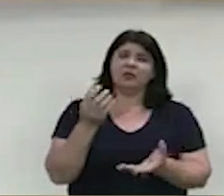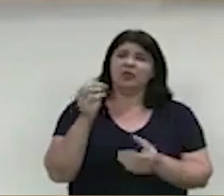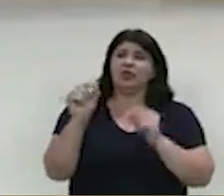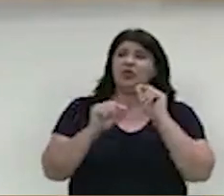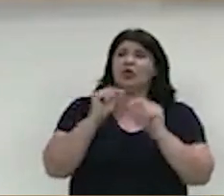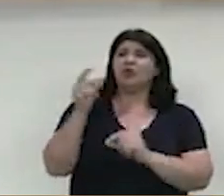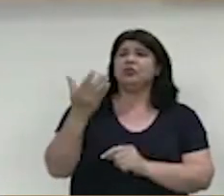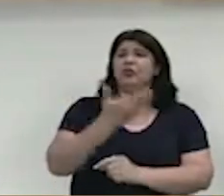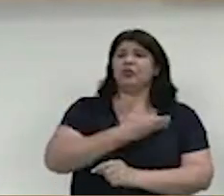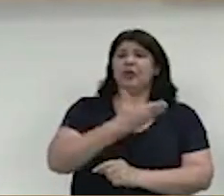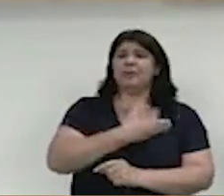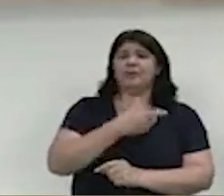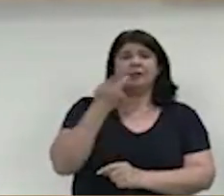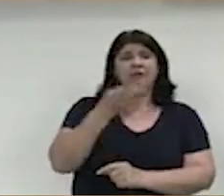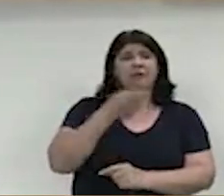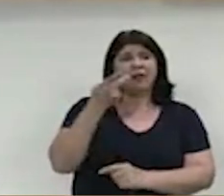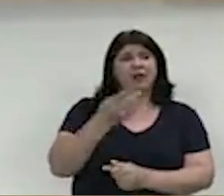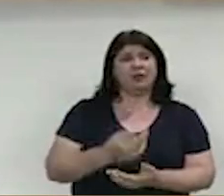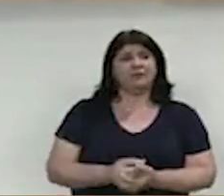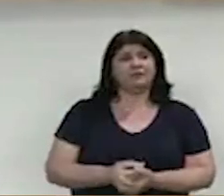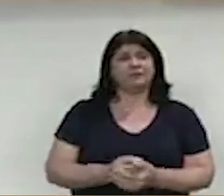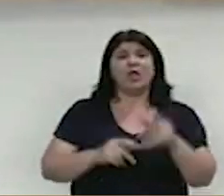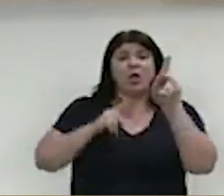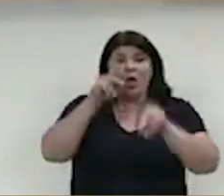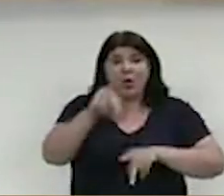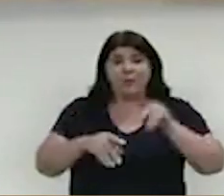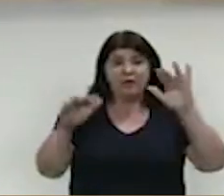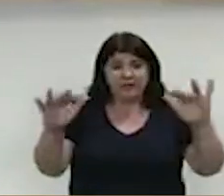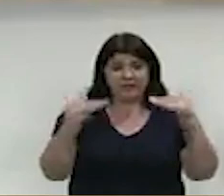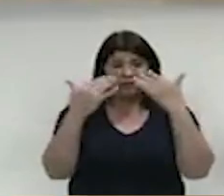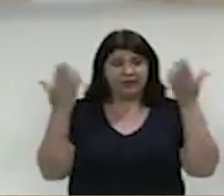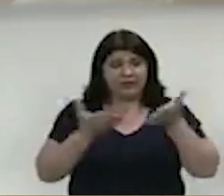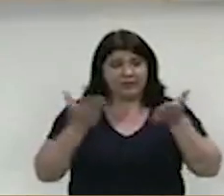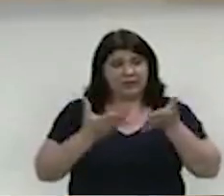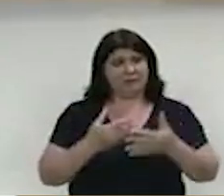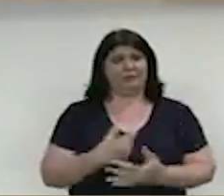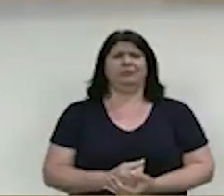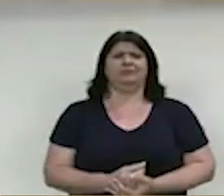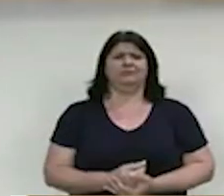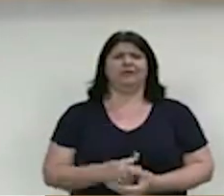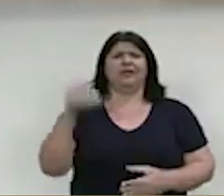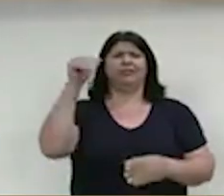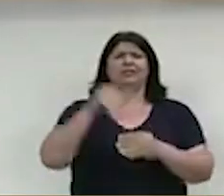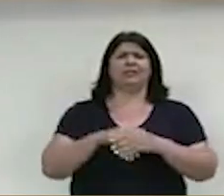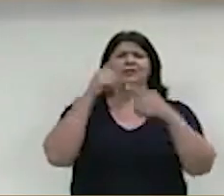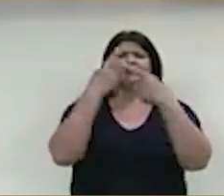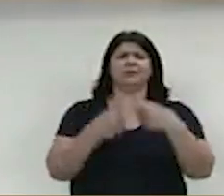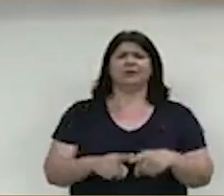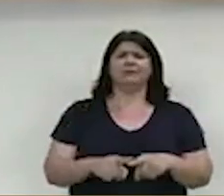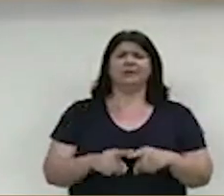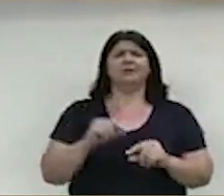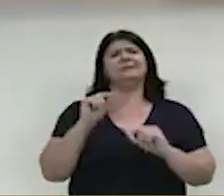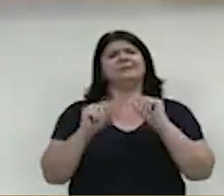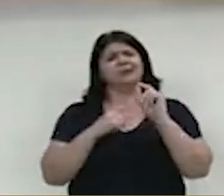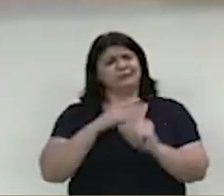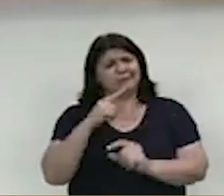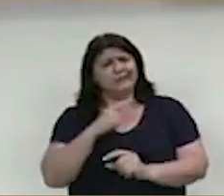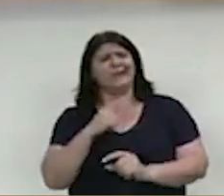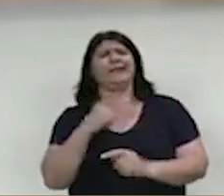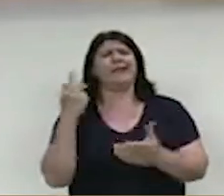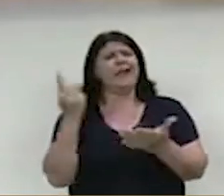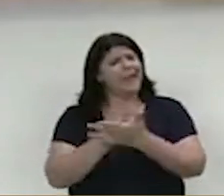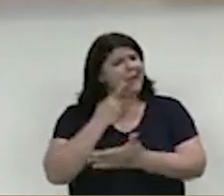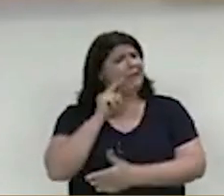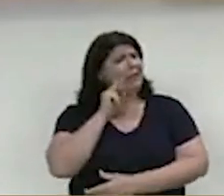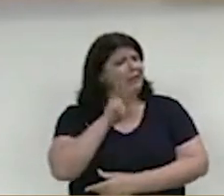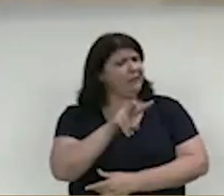colega. Deixa entender para a população que está nos assistindo agora, vai pensar, pô, estão votando contra porque tem algo errado. Então, por